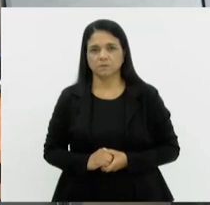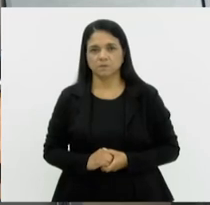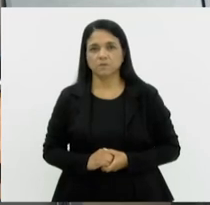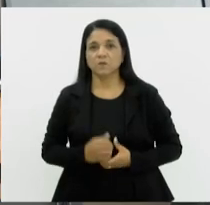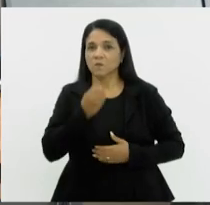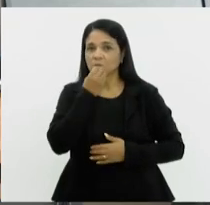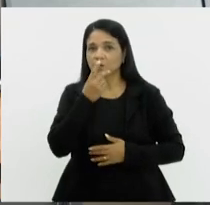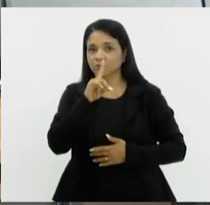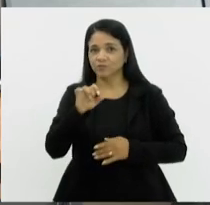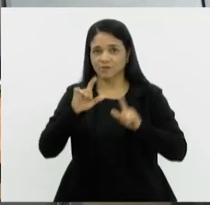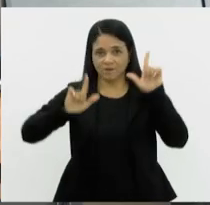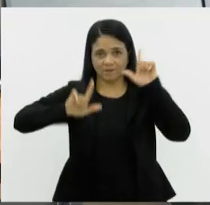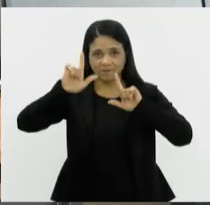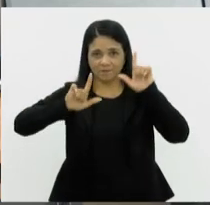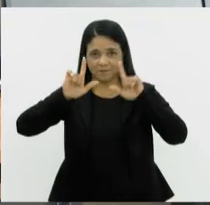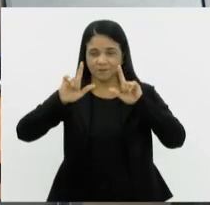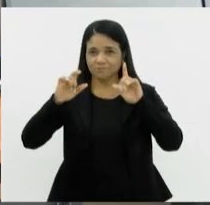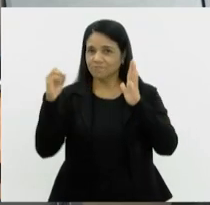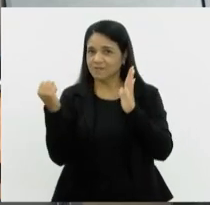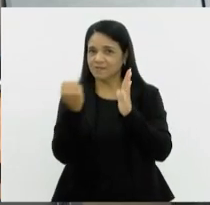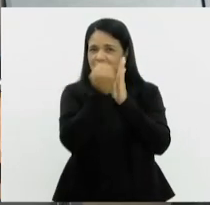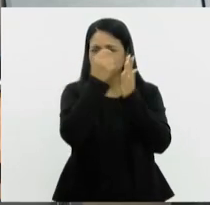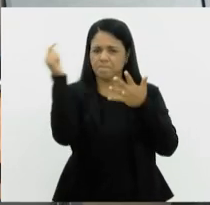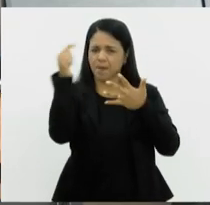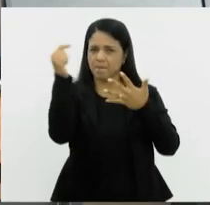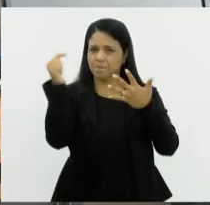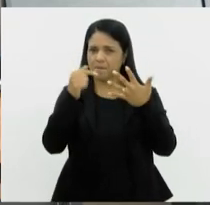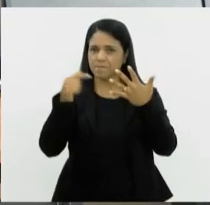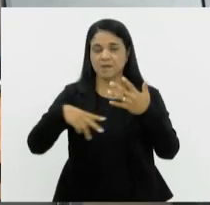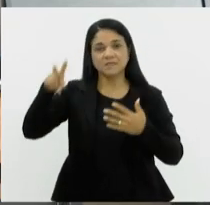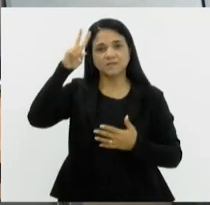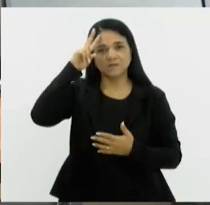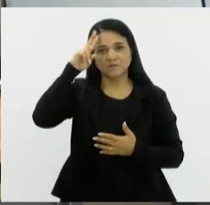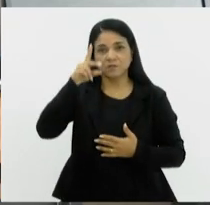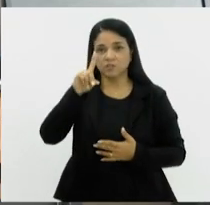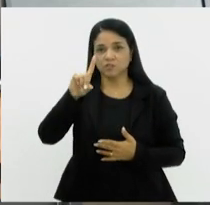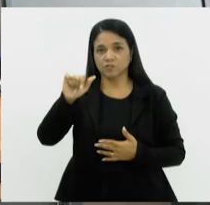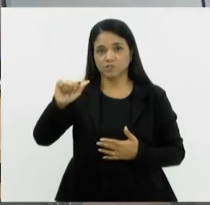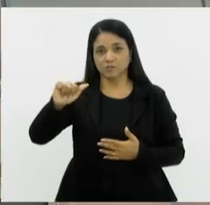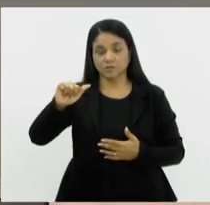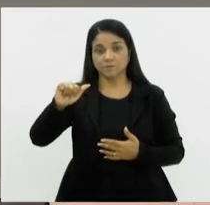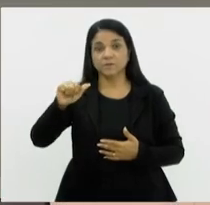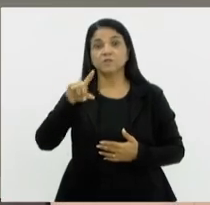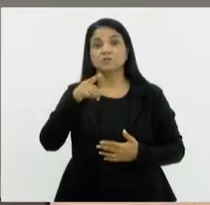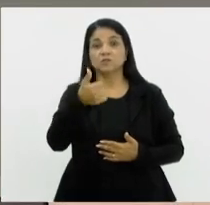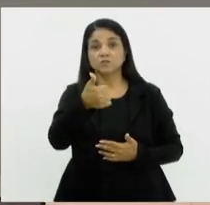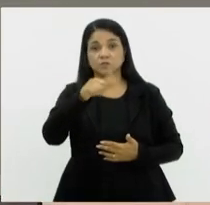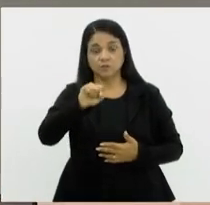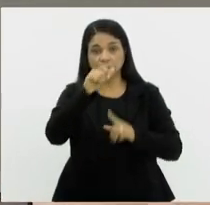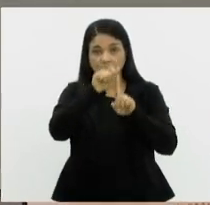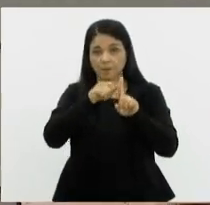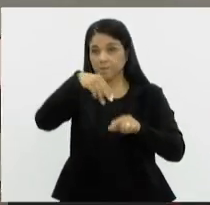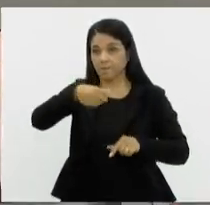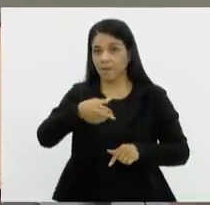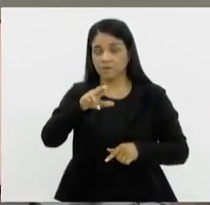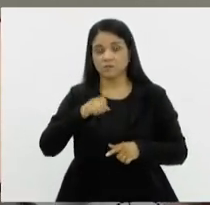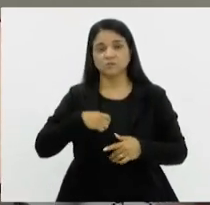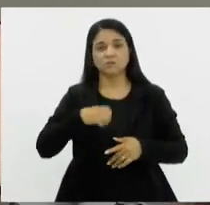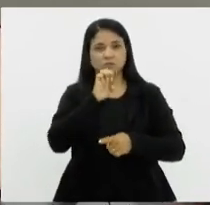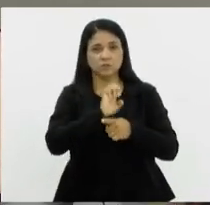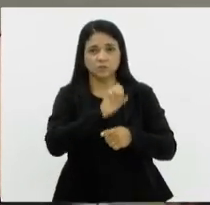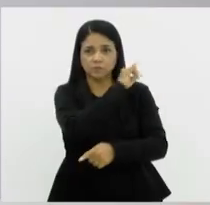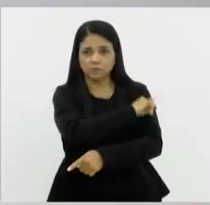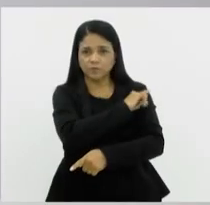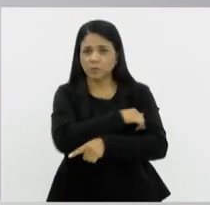O Bom Dia Alerj traz os seguintes destaques nesta segunda-feira, 18 de março. Estado do Rio teve mais de 230